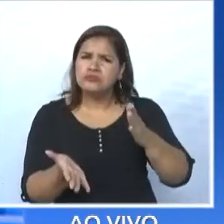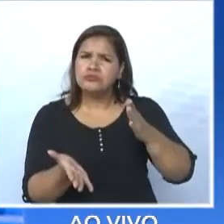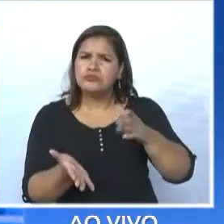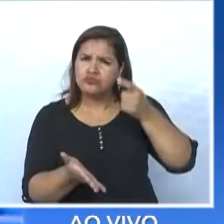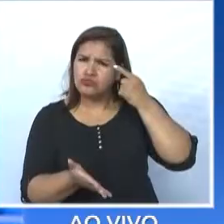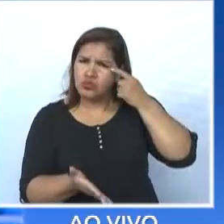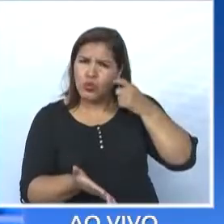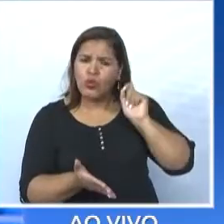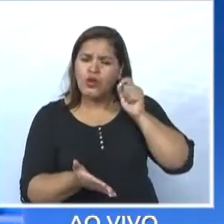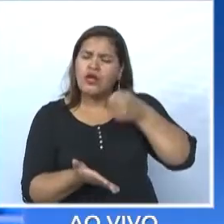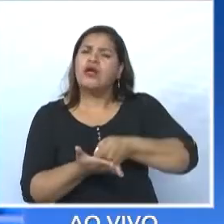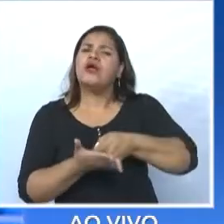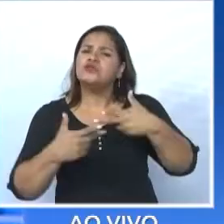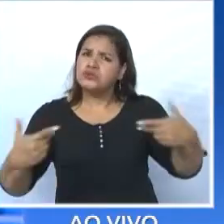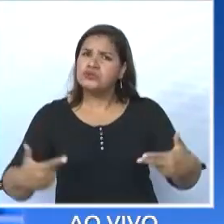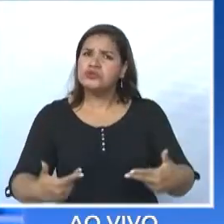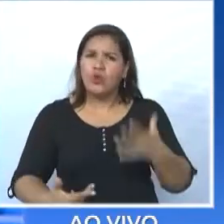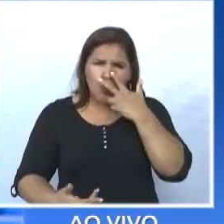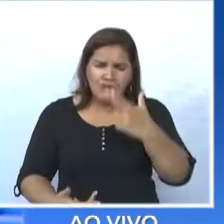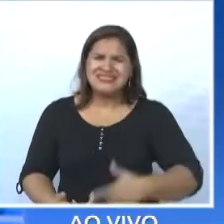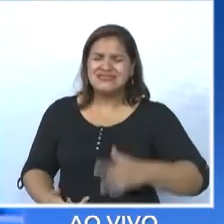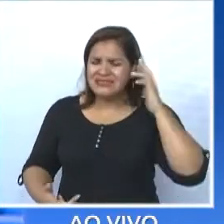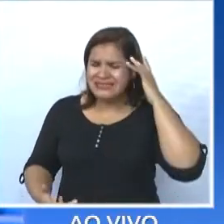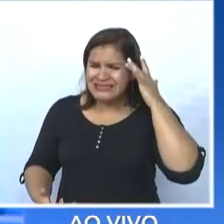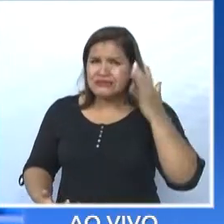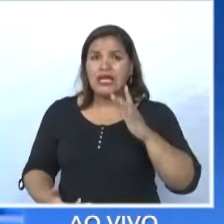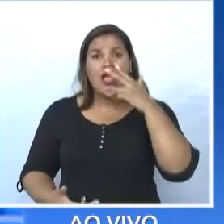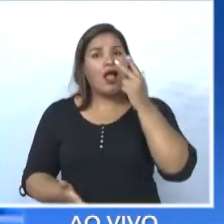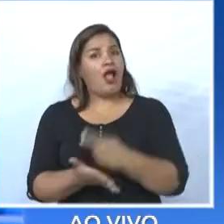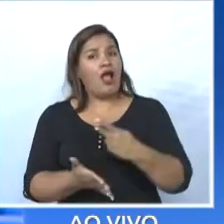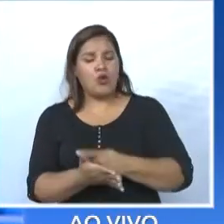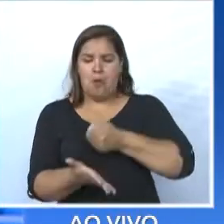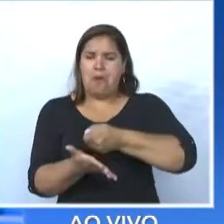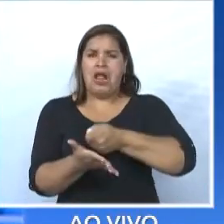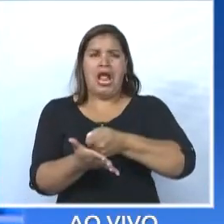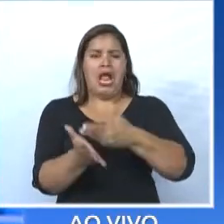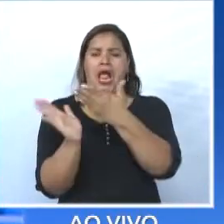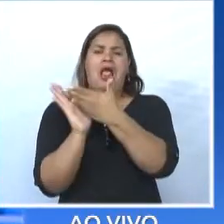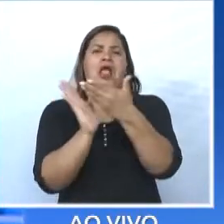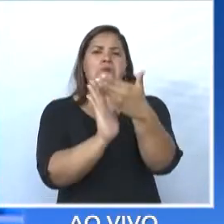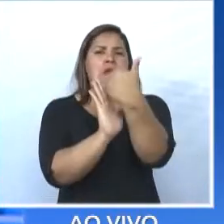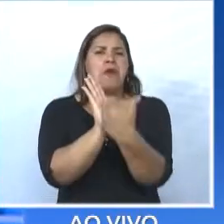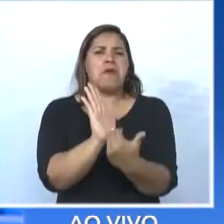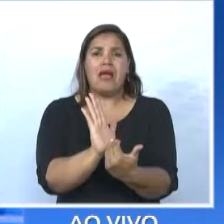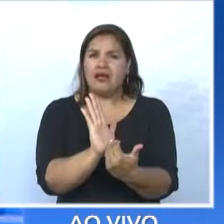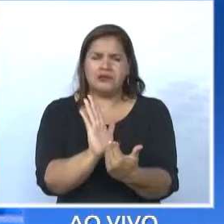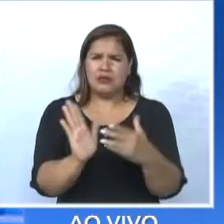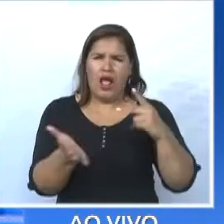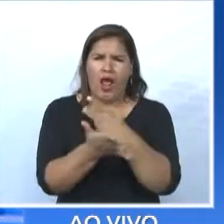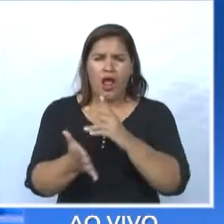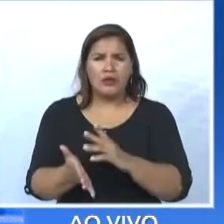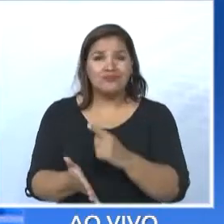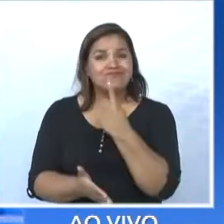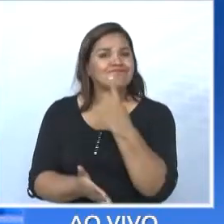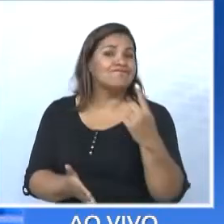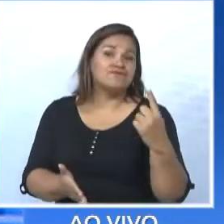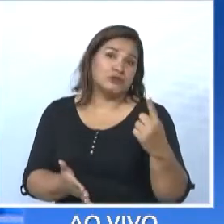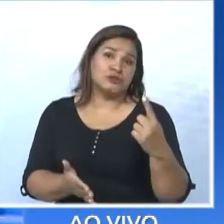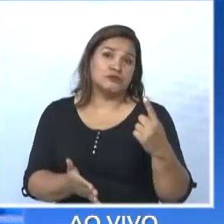coisas. Acho que ele está errado quando ele fala que vai obrigar todo mundo a fazer tal coisa. Vacina, vacina. Está errado. Cada um toma conta da sua vida.